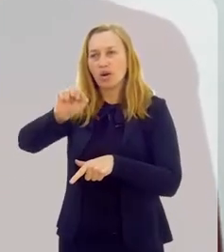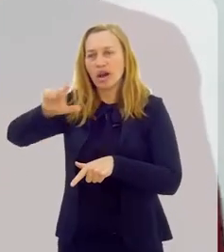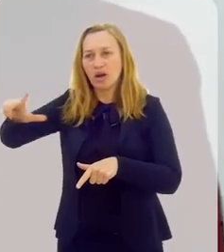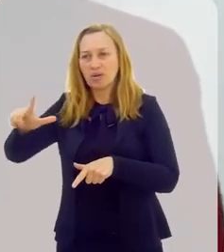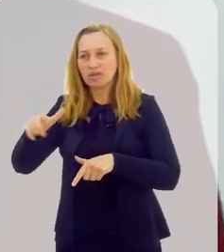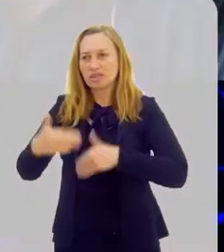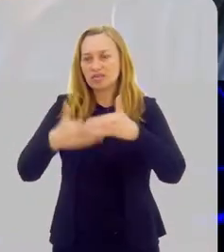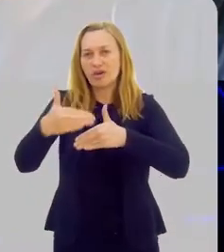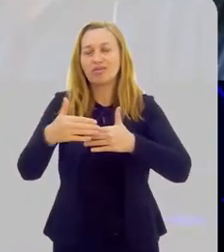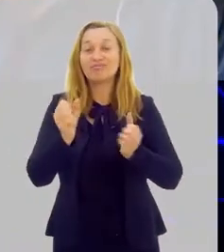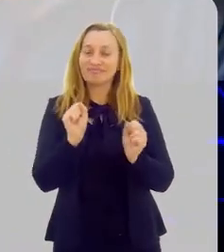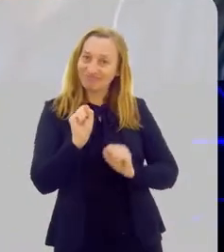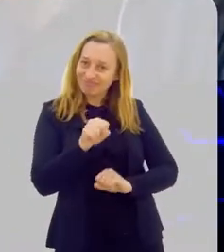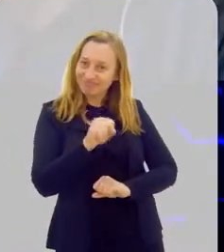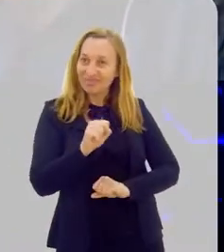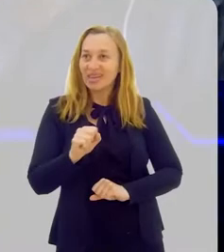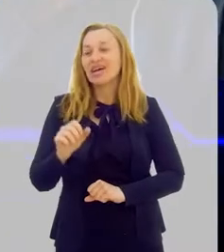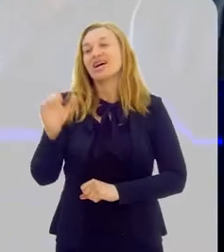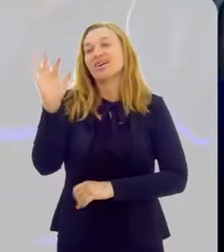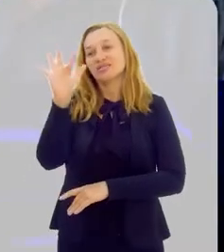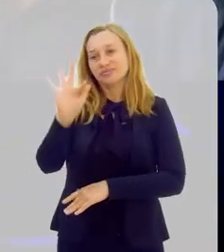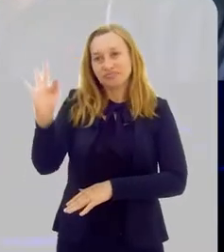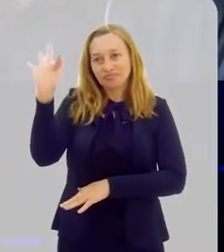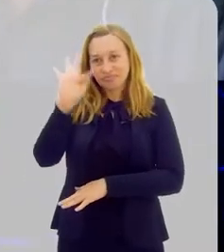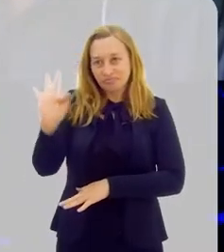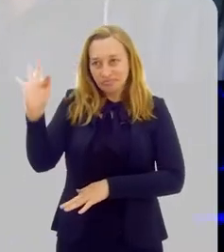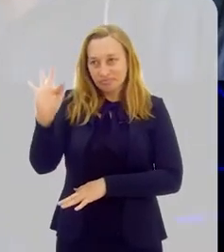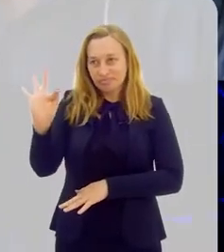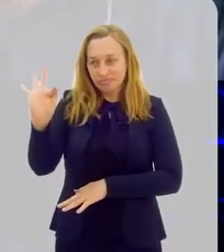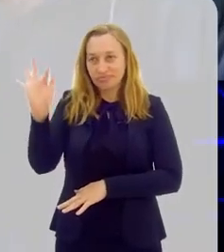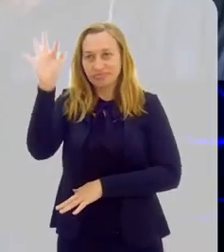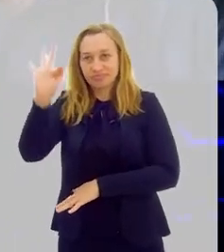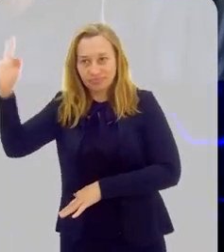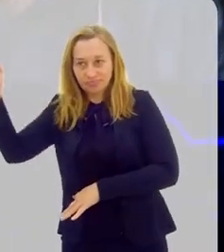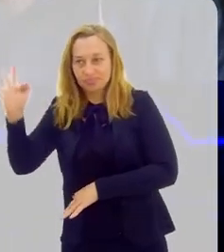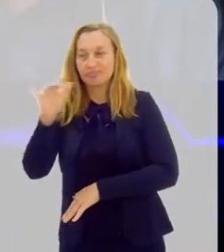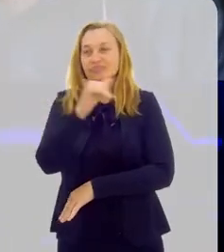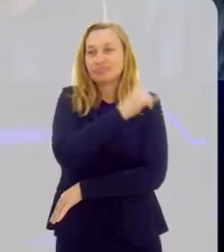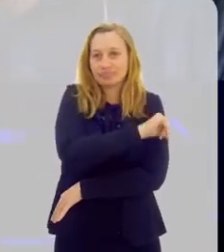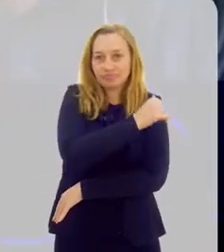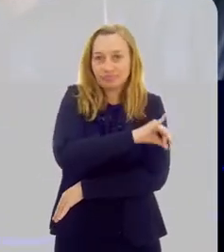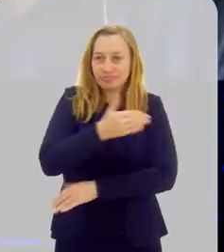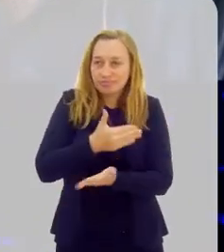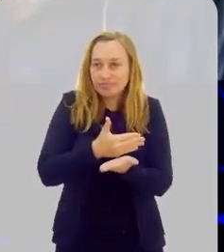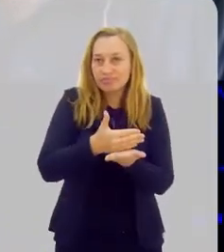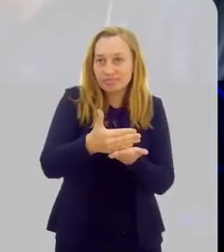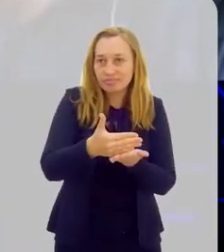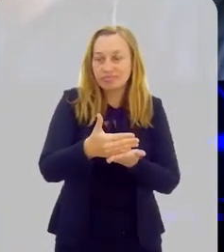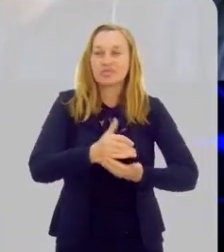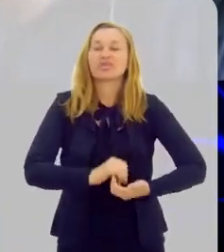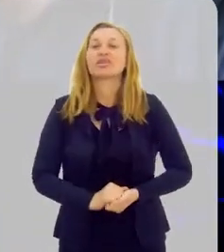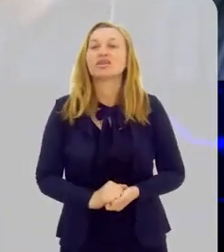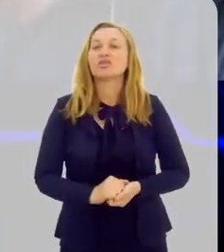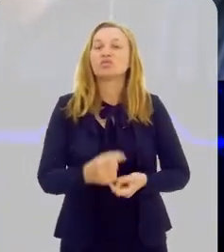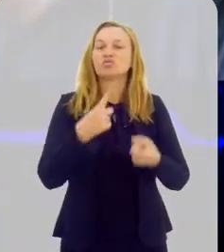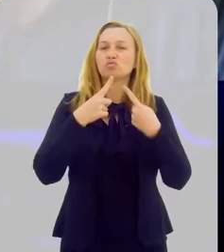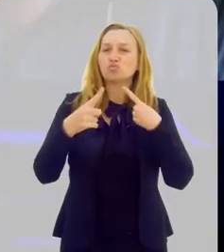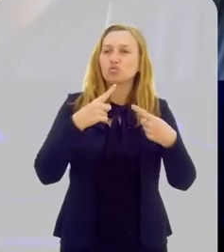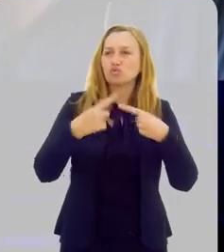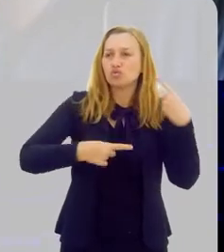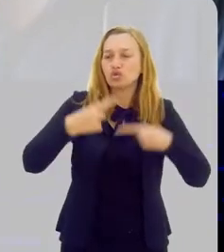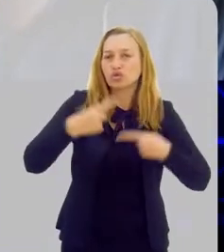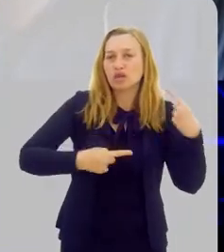Rural desenvolve? Claro, a Universidade Federal Rural do Rio de Janeiro é centenária e ela inicia com